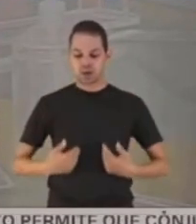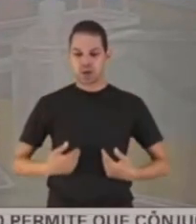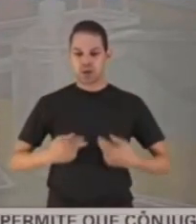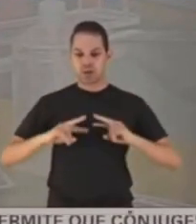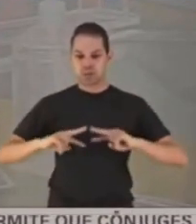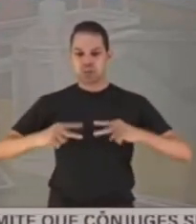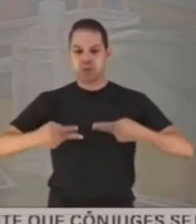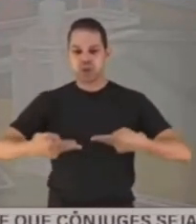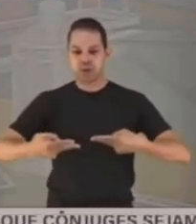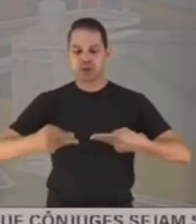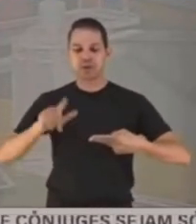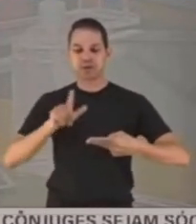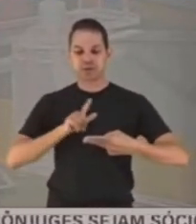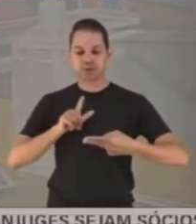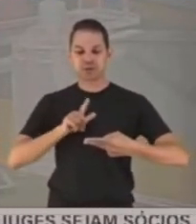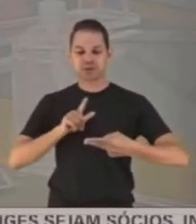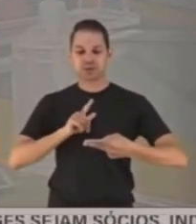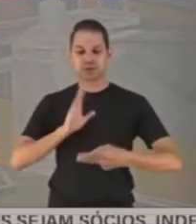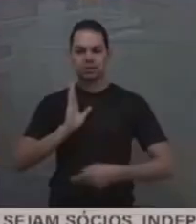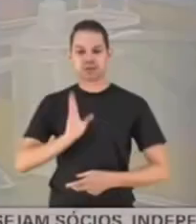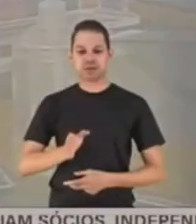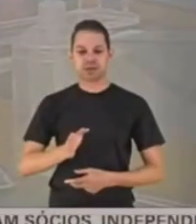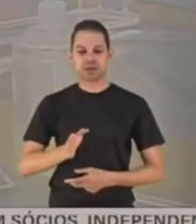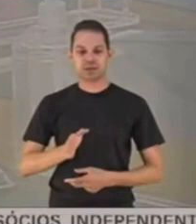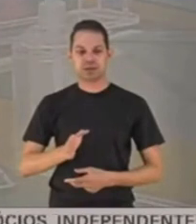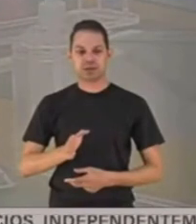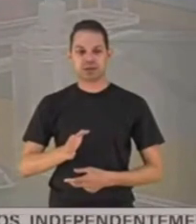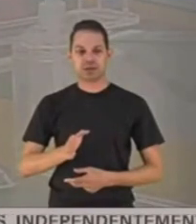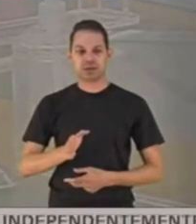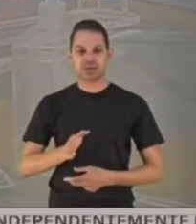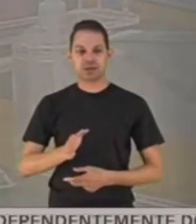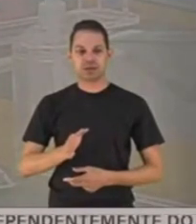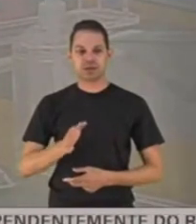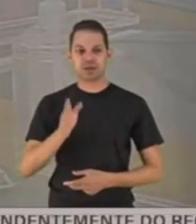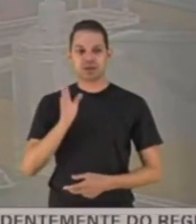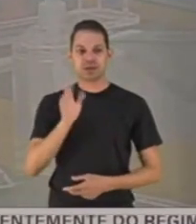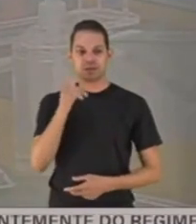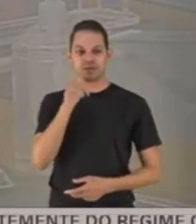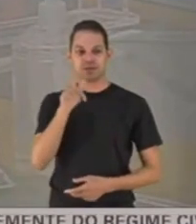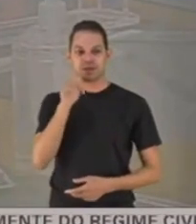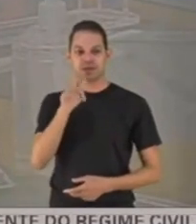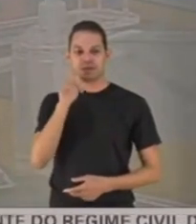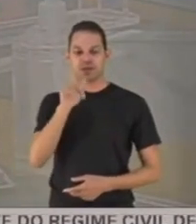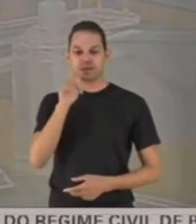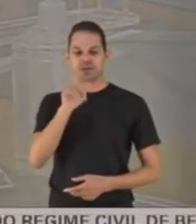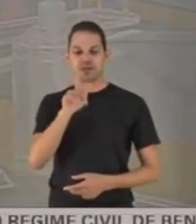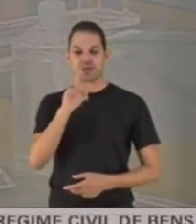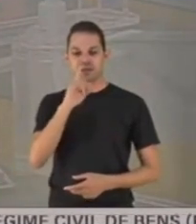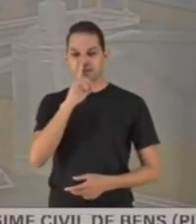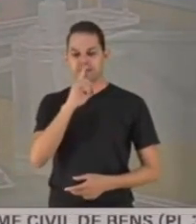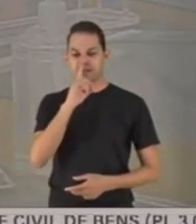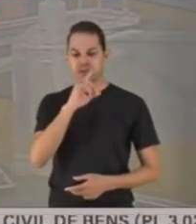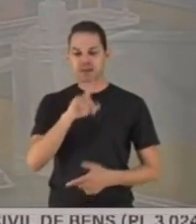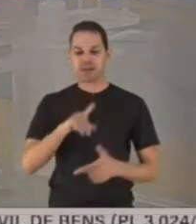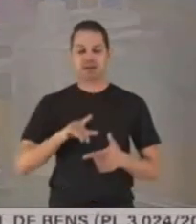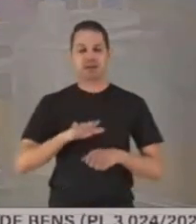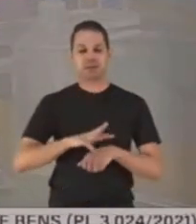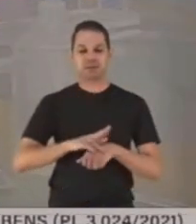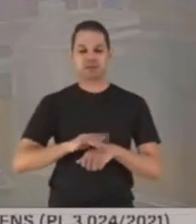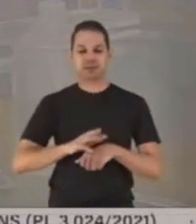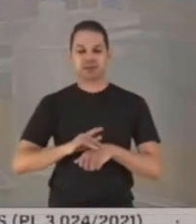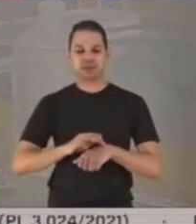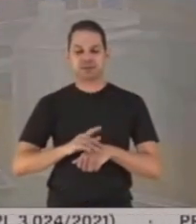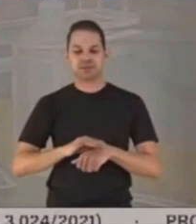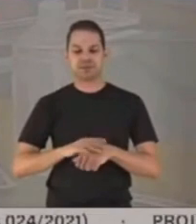tinha chance, né, de ter o agravamento da doença, assim como teve,